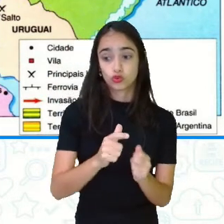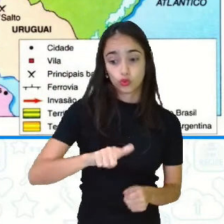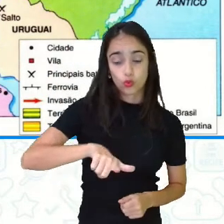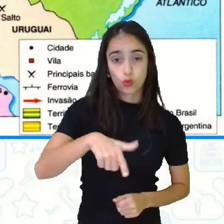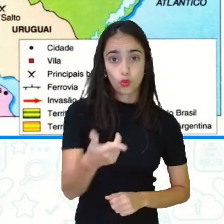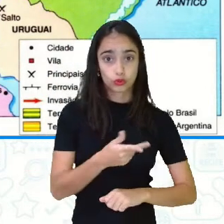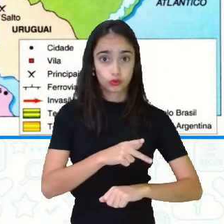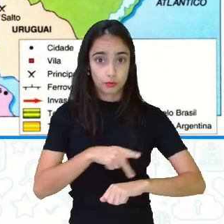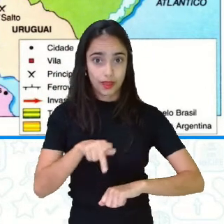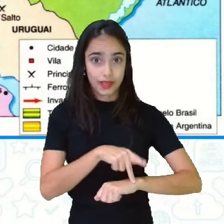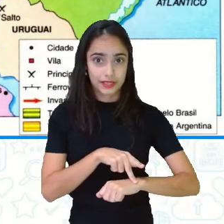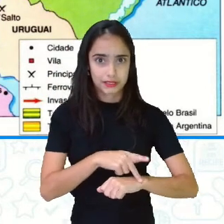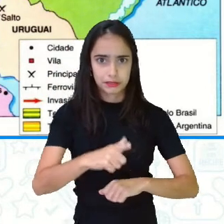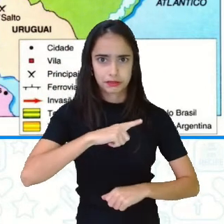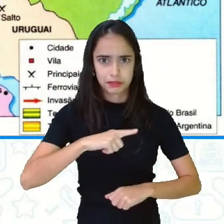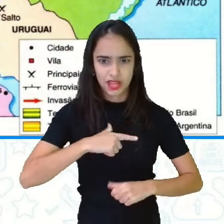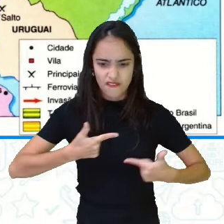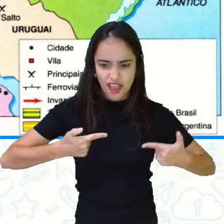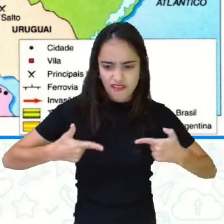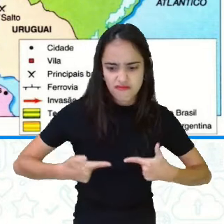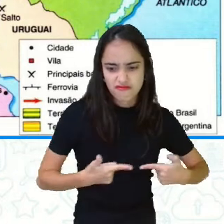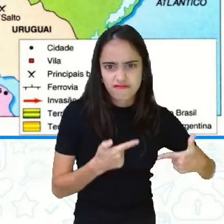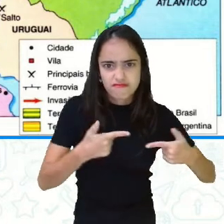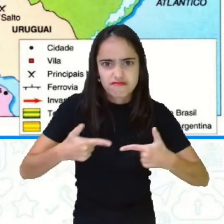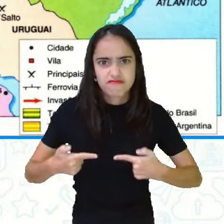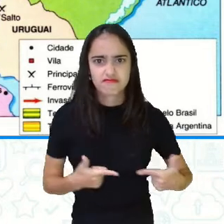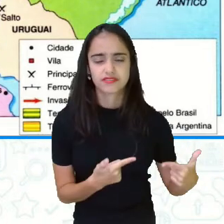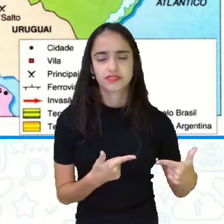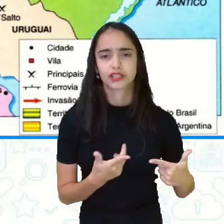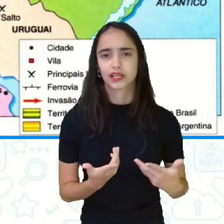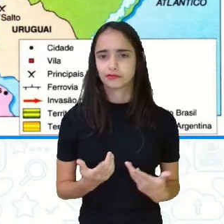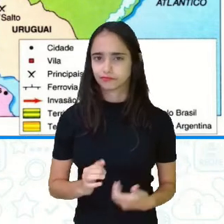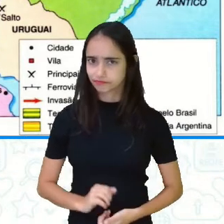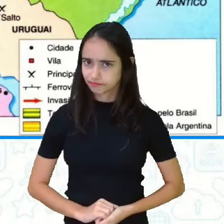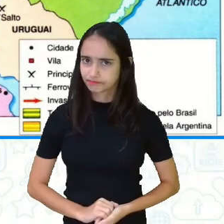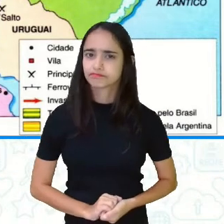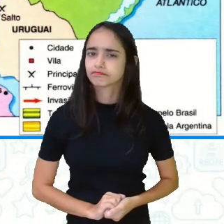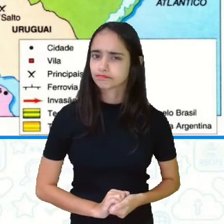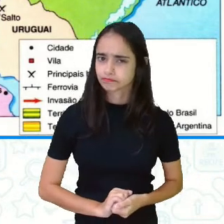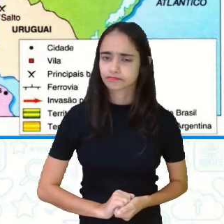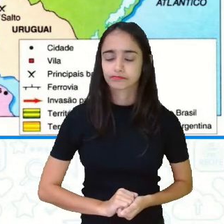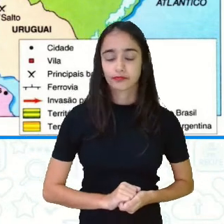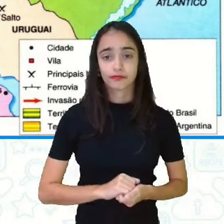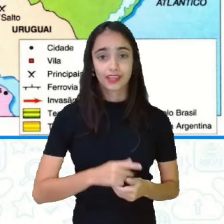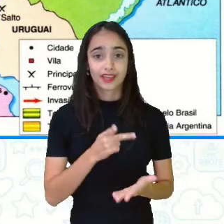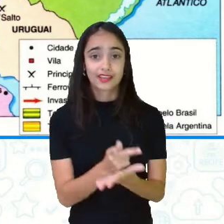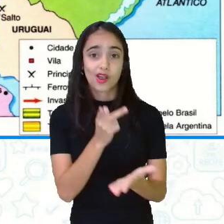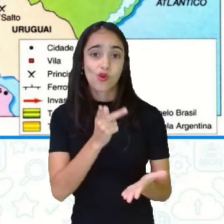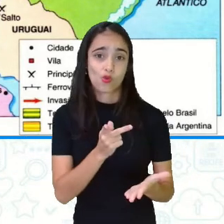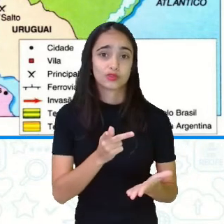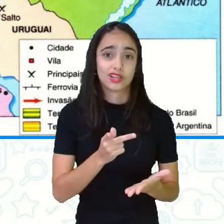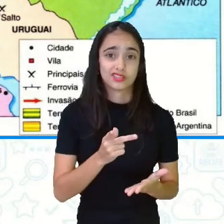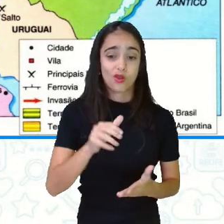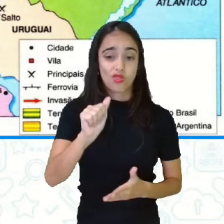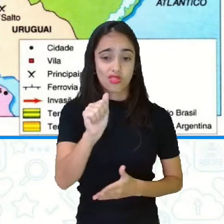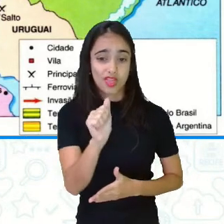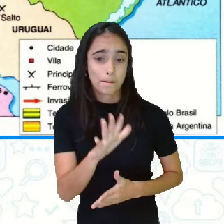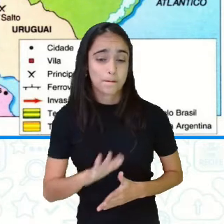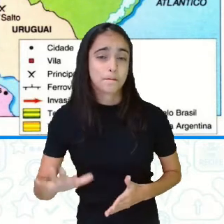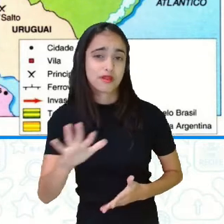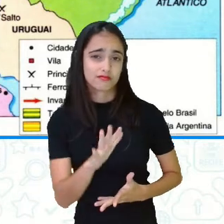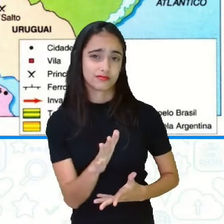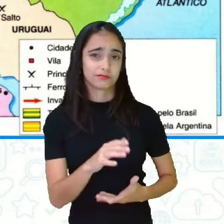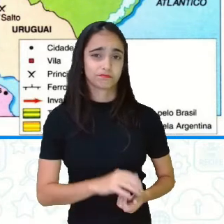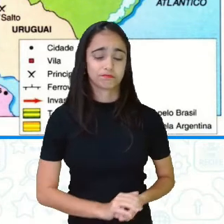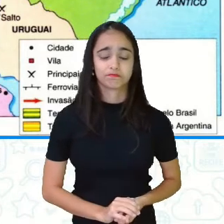Guerra do Paraguai, que foi o maior conflito armado internacional ou acontecido na América Latina. Ele se estendeu